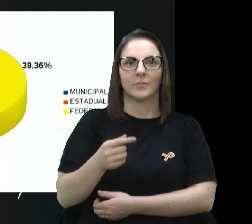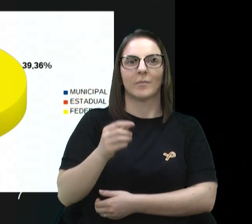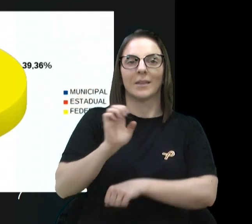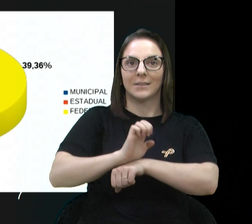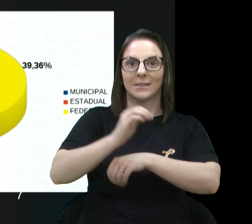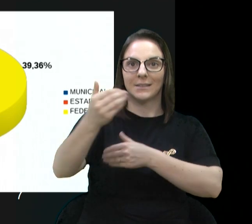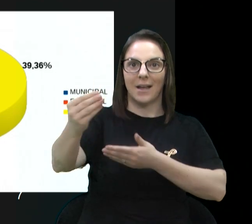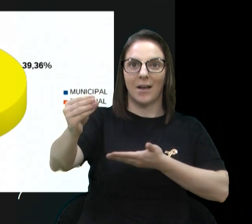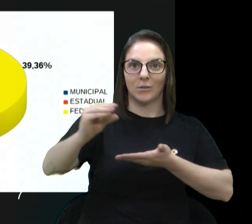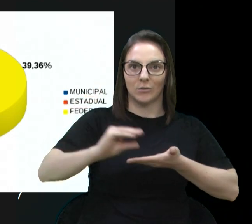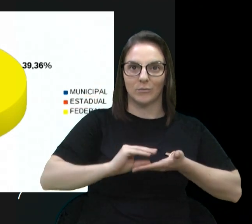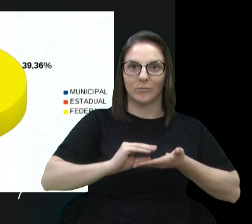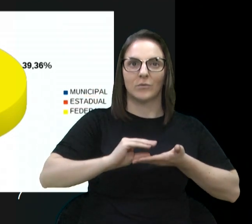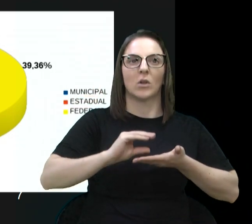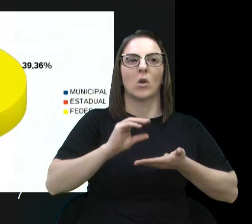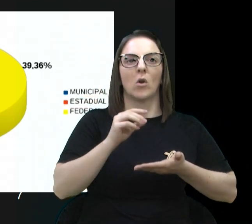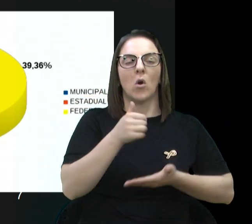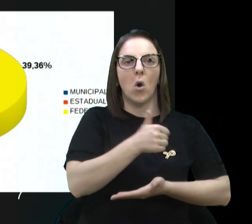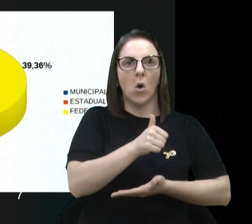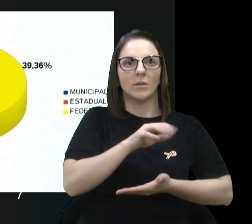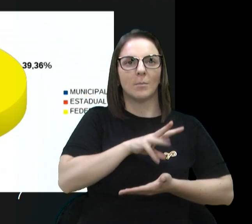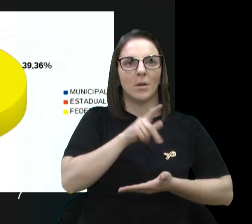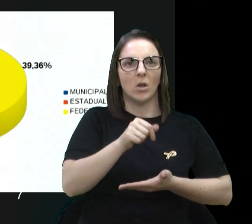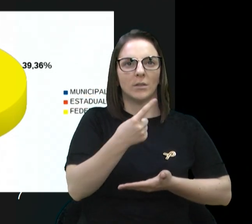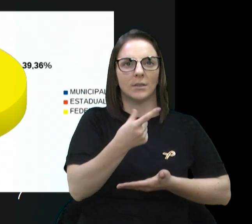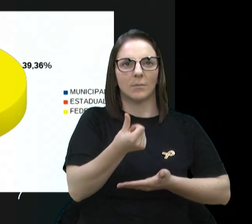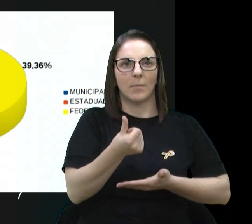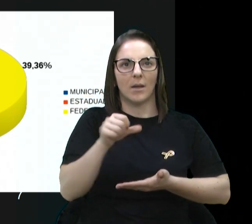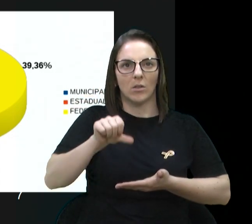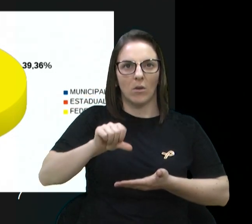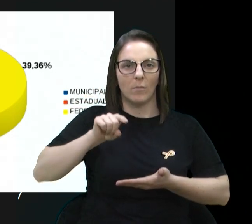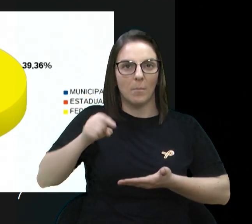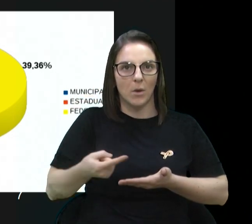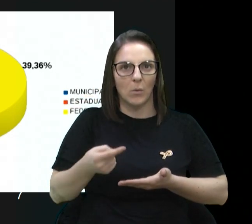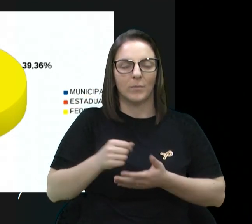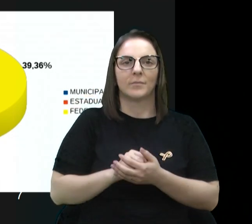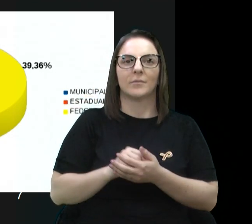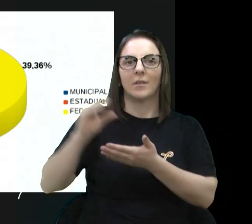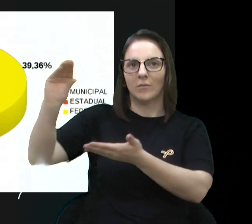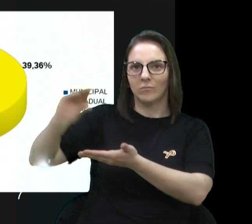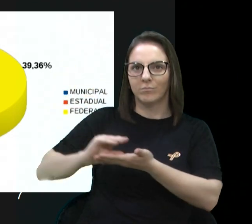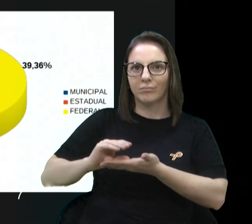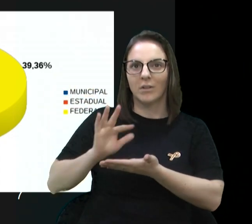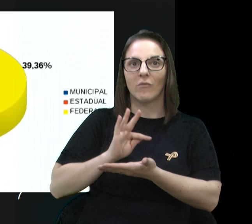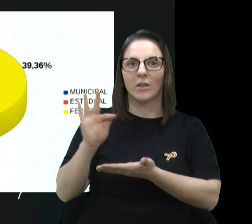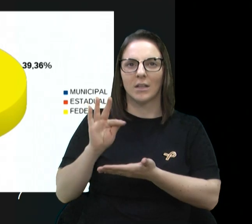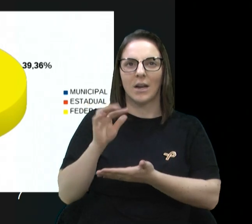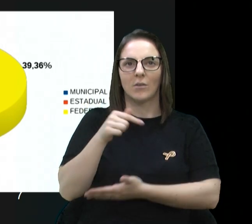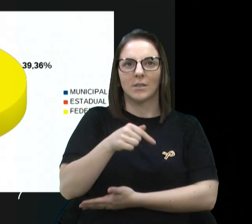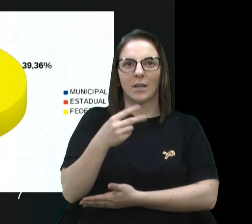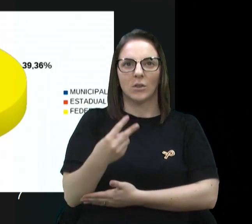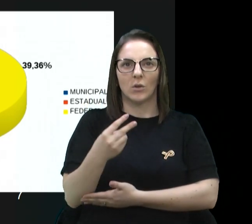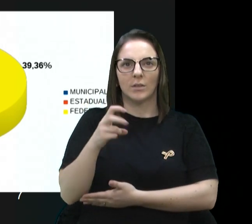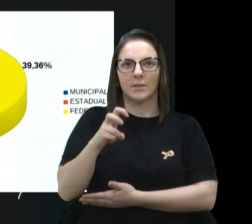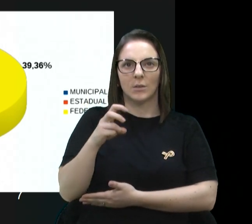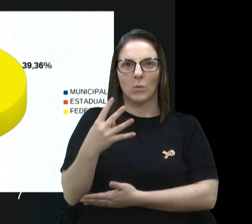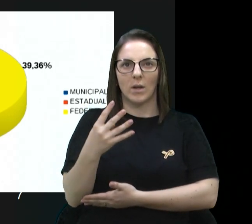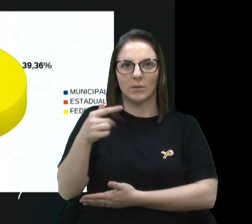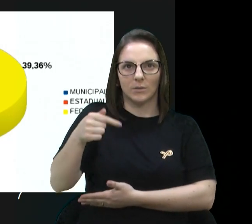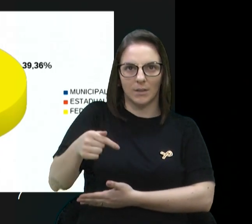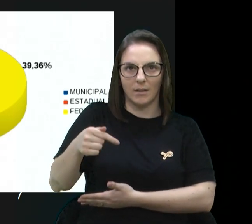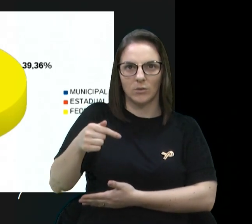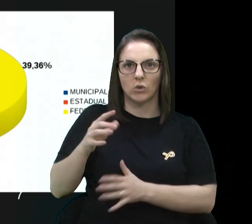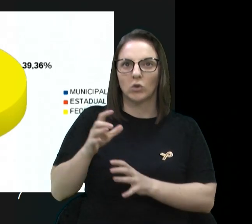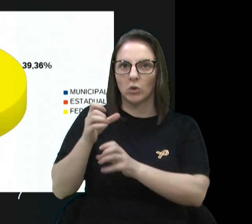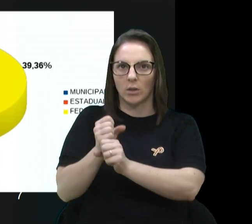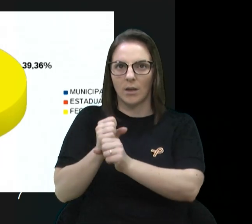.169.000. E federal, 72.547.000. Totalizando, 134